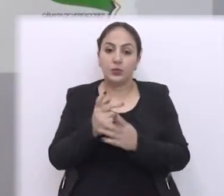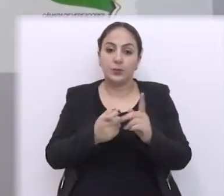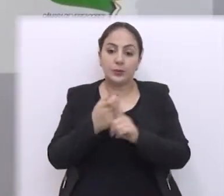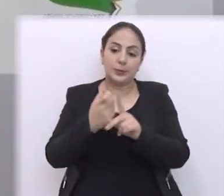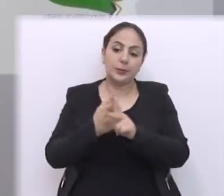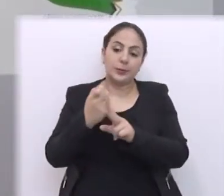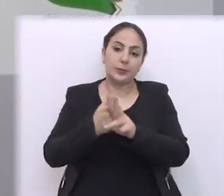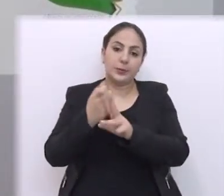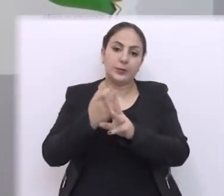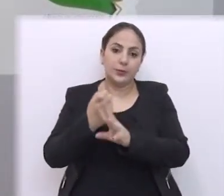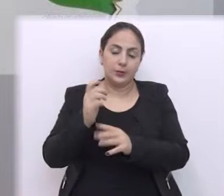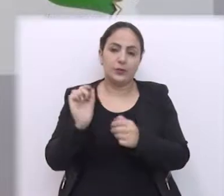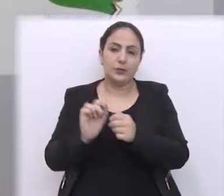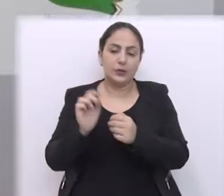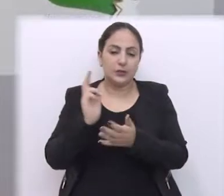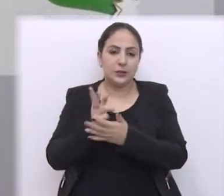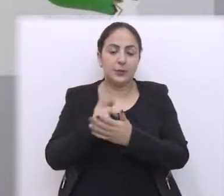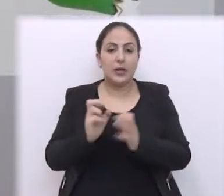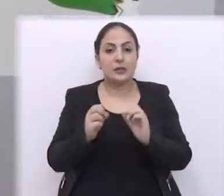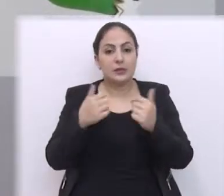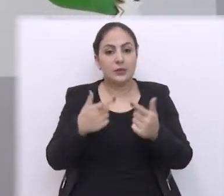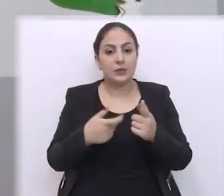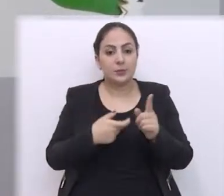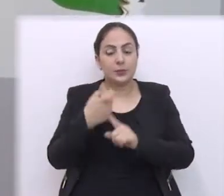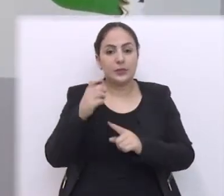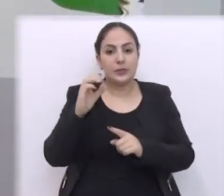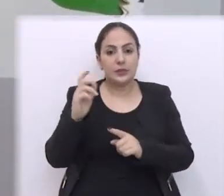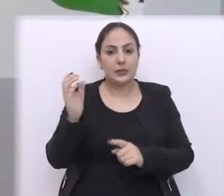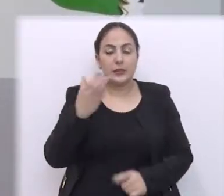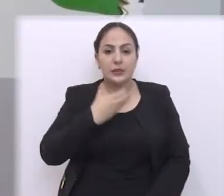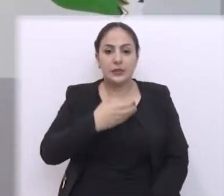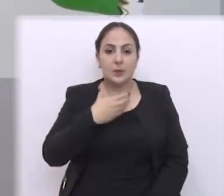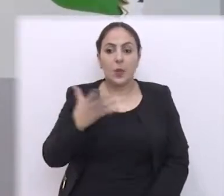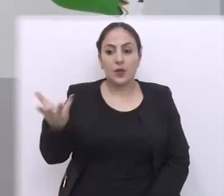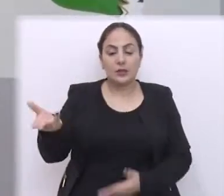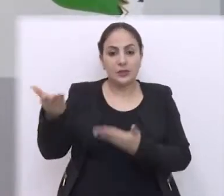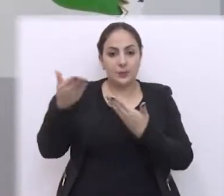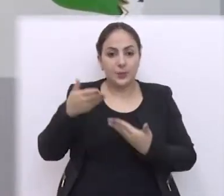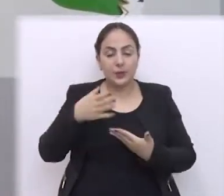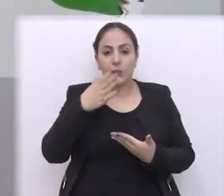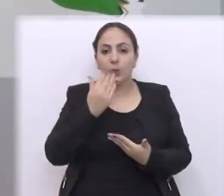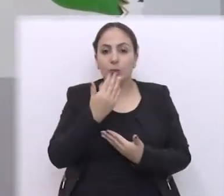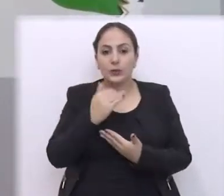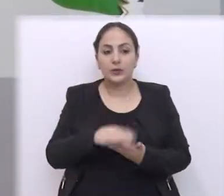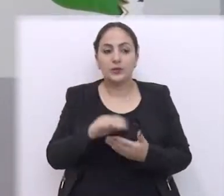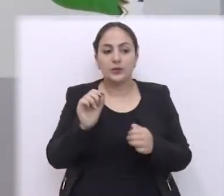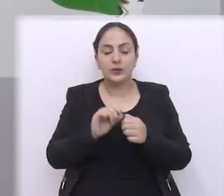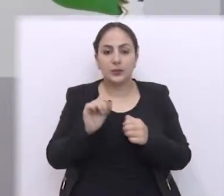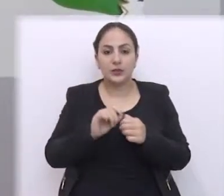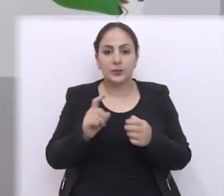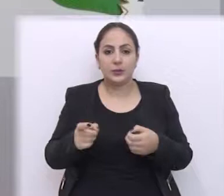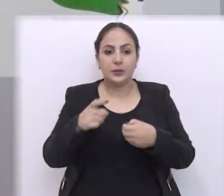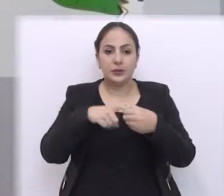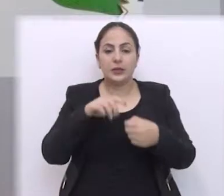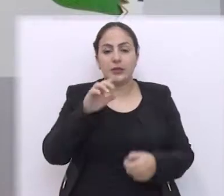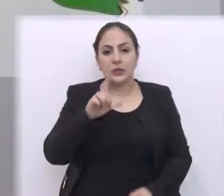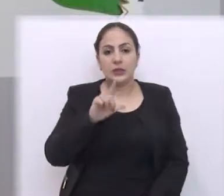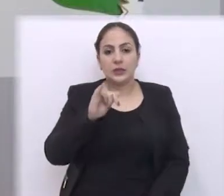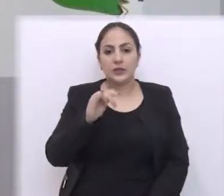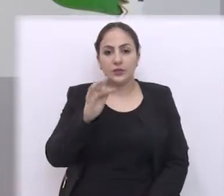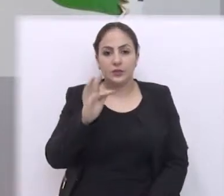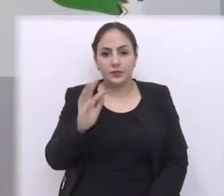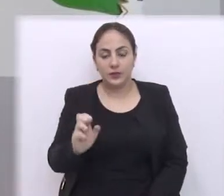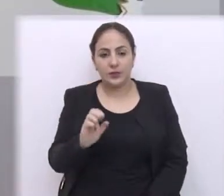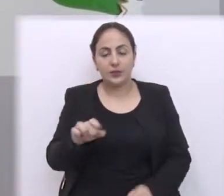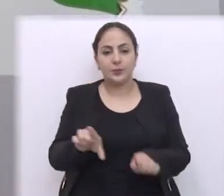realizando ações mensais. E a nossa ação para o próximo mês, para o mês de dezembro, é a arrecadação de alimentos. A gente está fazendo uma parceria com a Live agora, a